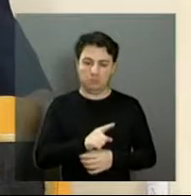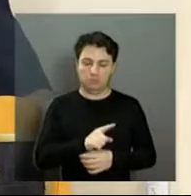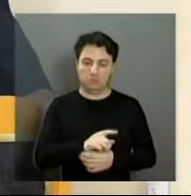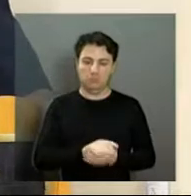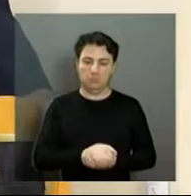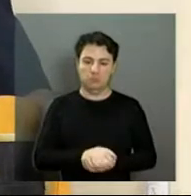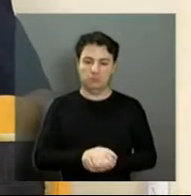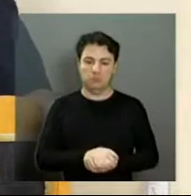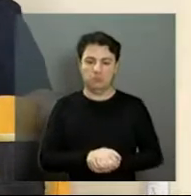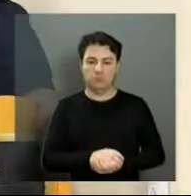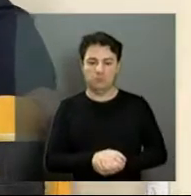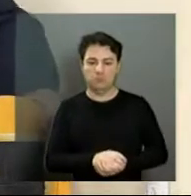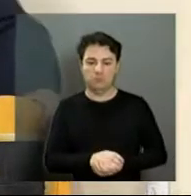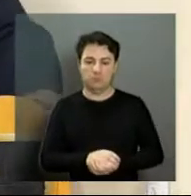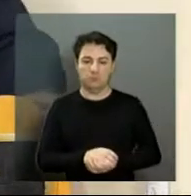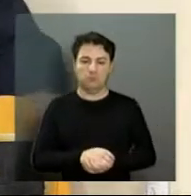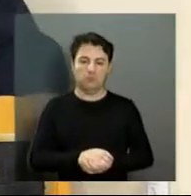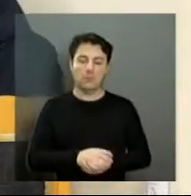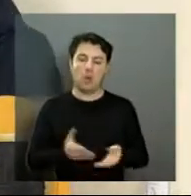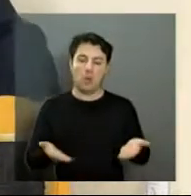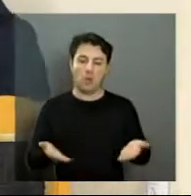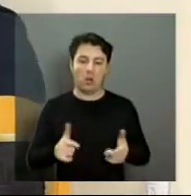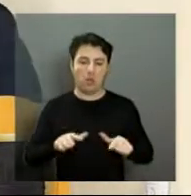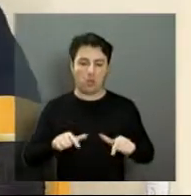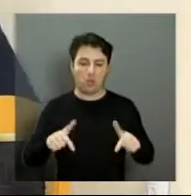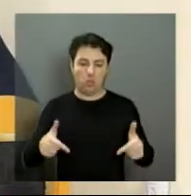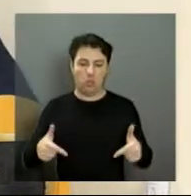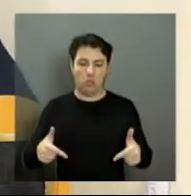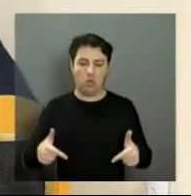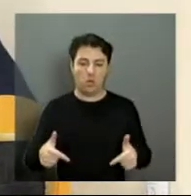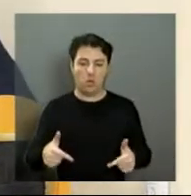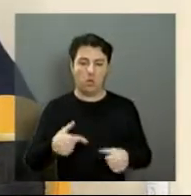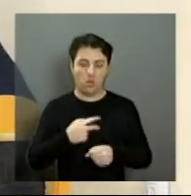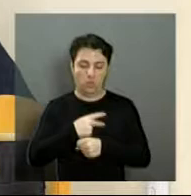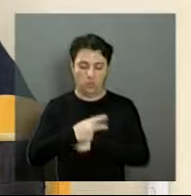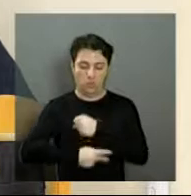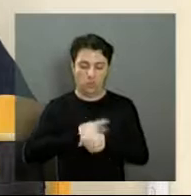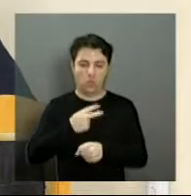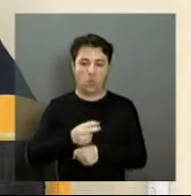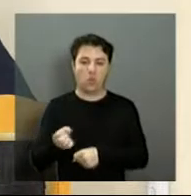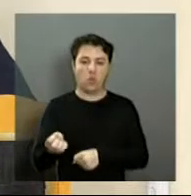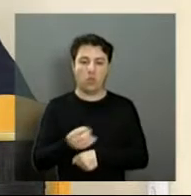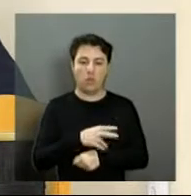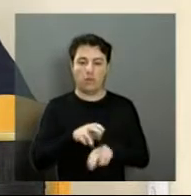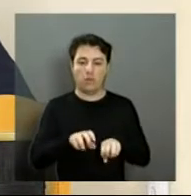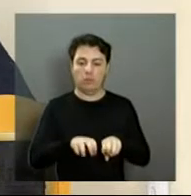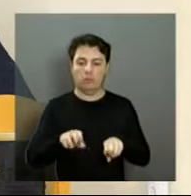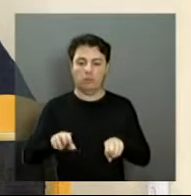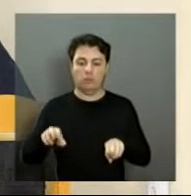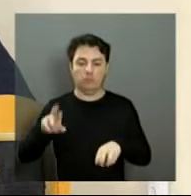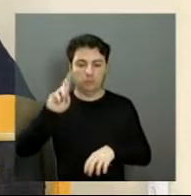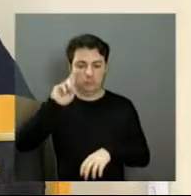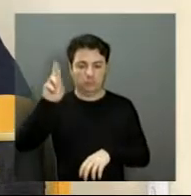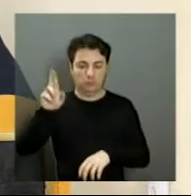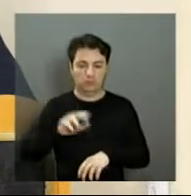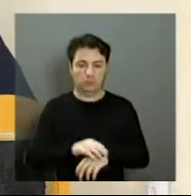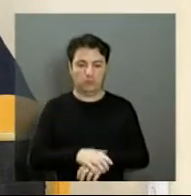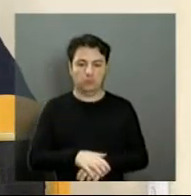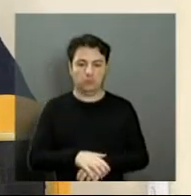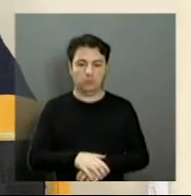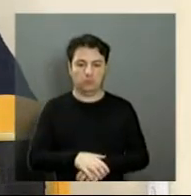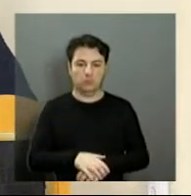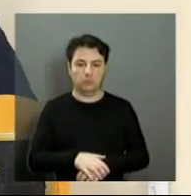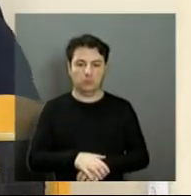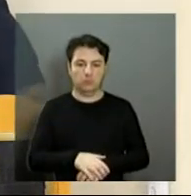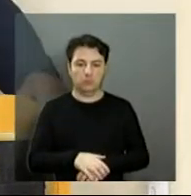fazer parte desta mesa e um novo desafio para a gente que está chegando para a nova mesa. Quero também dizer a todos,